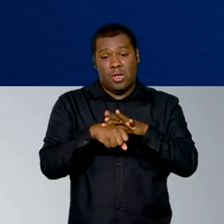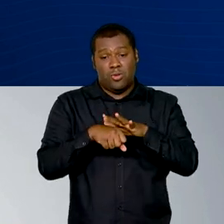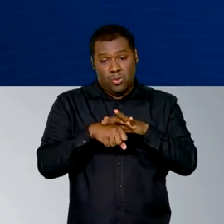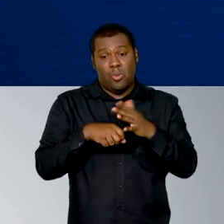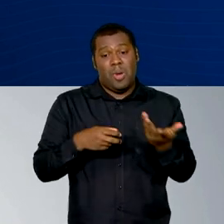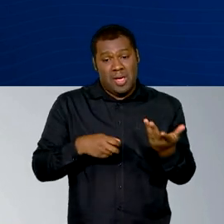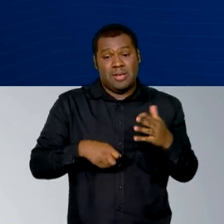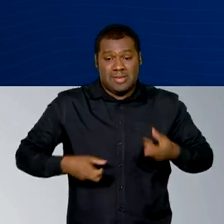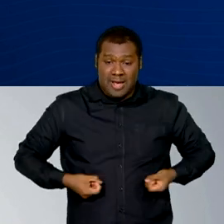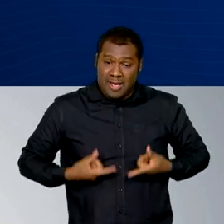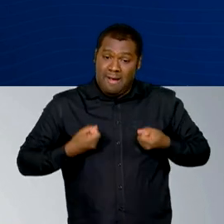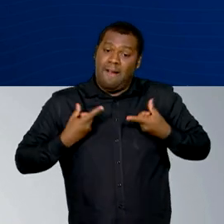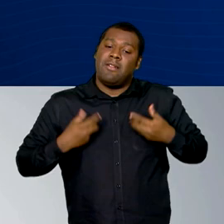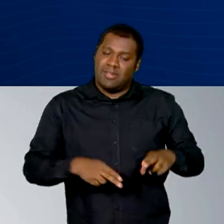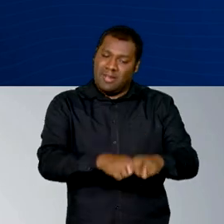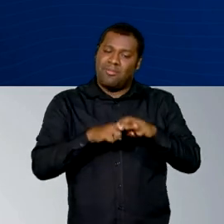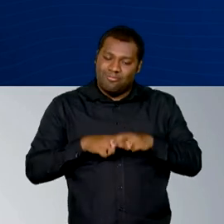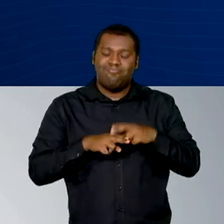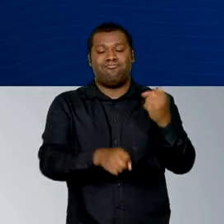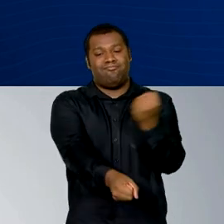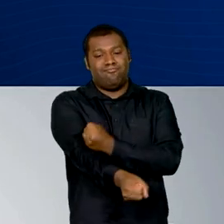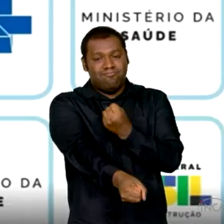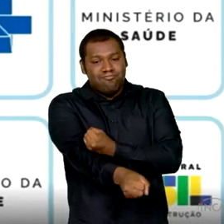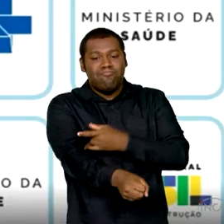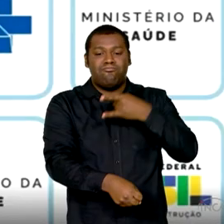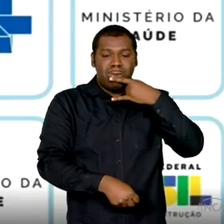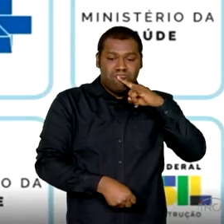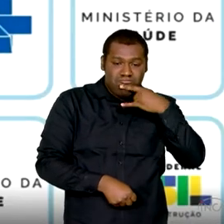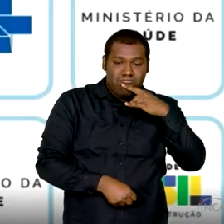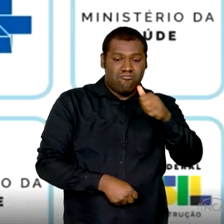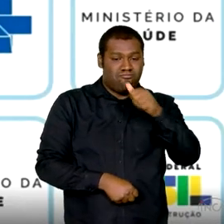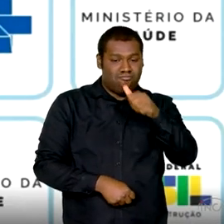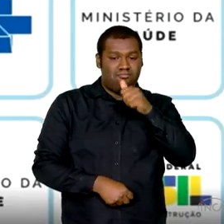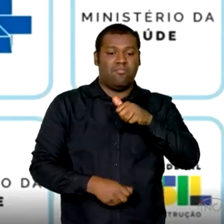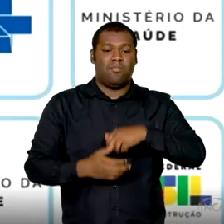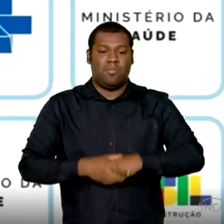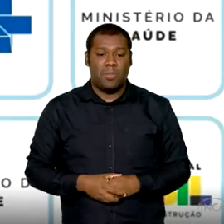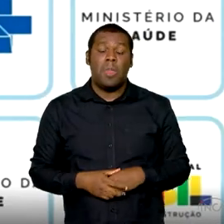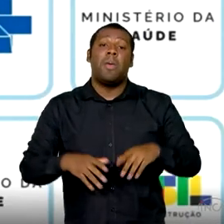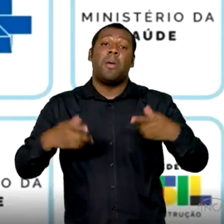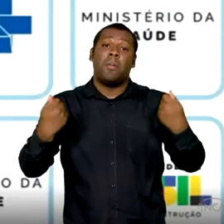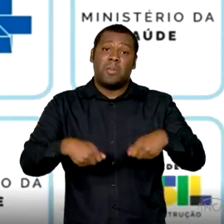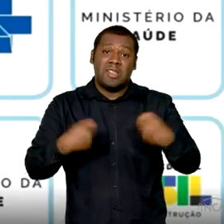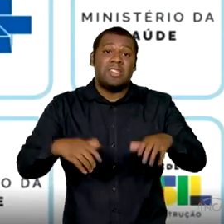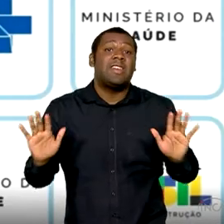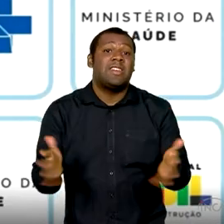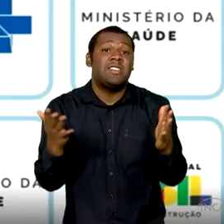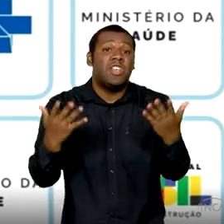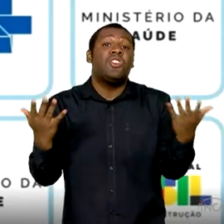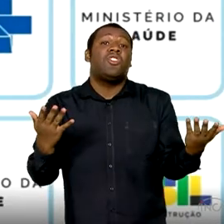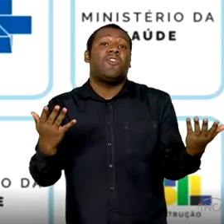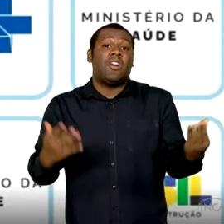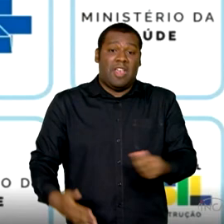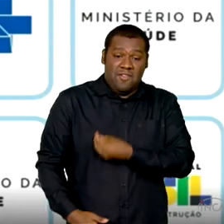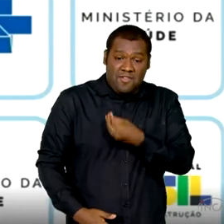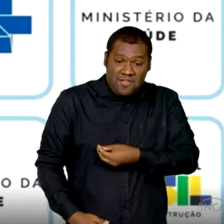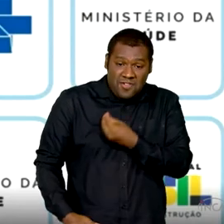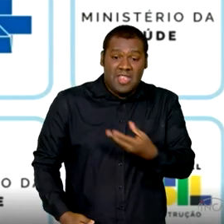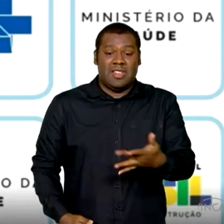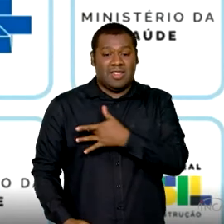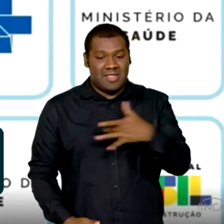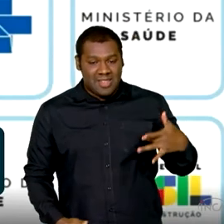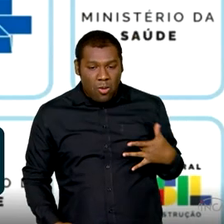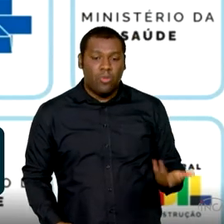atribuíveis ao consumo desse tipo de bebida. Atuamos em promoção de hábitos saudáveis de vida, estimulando a alimentação